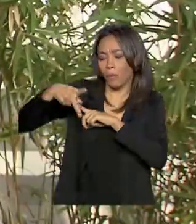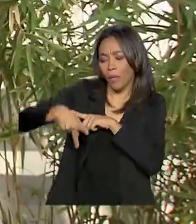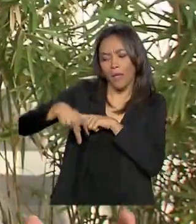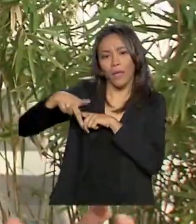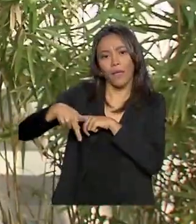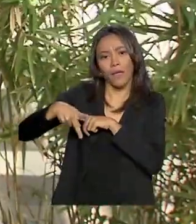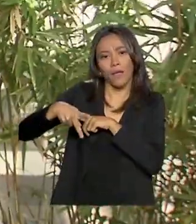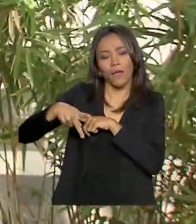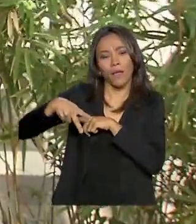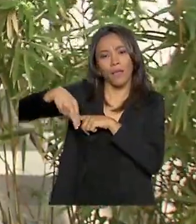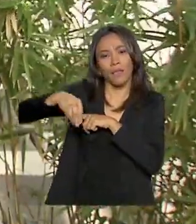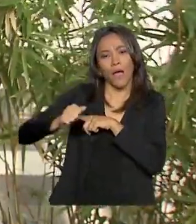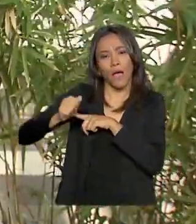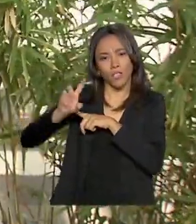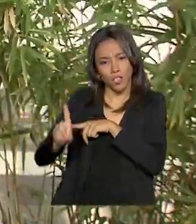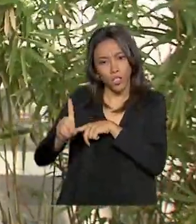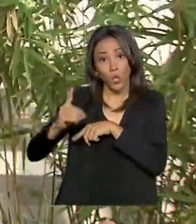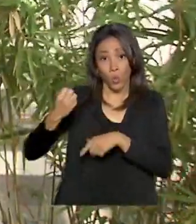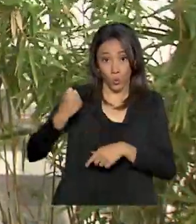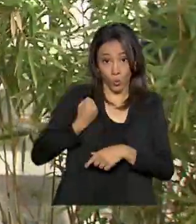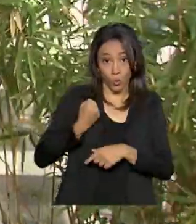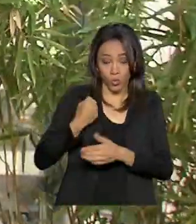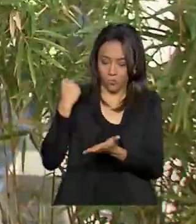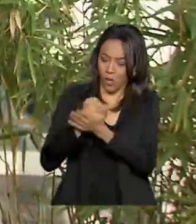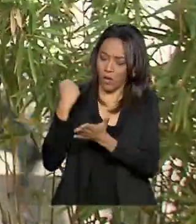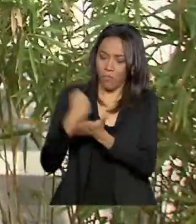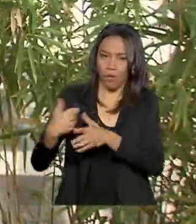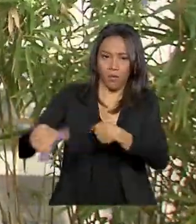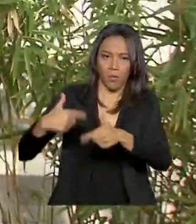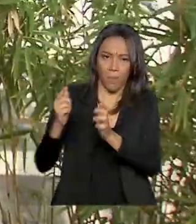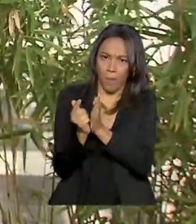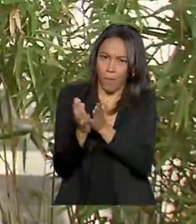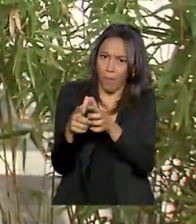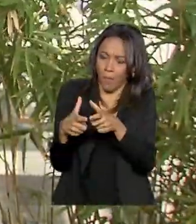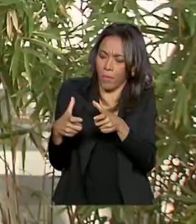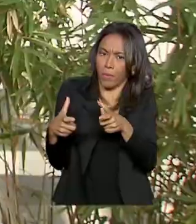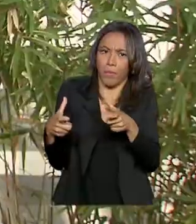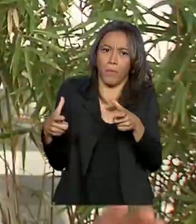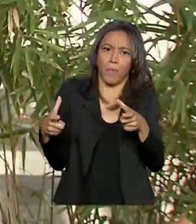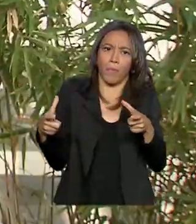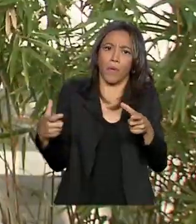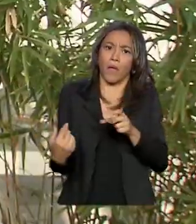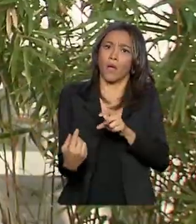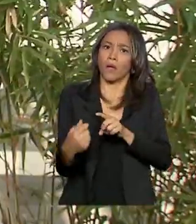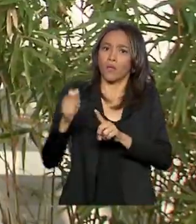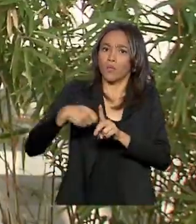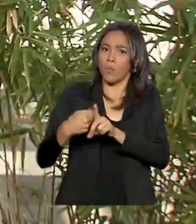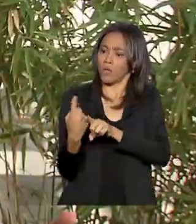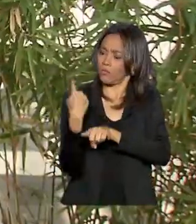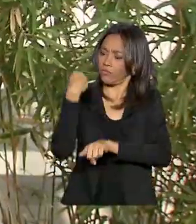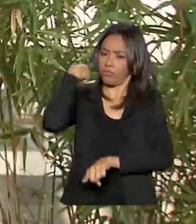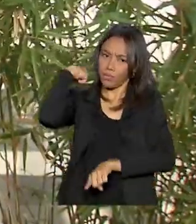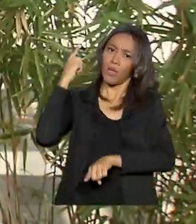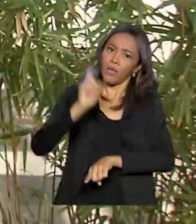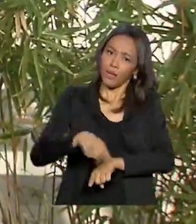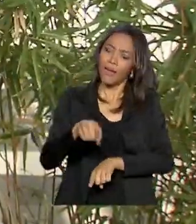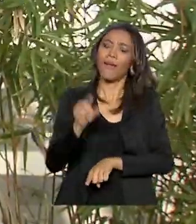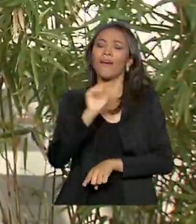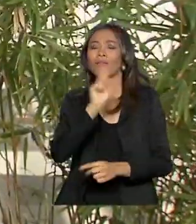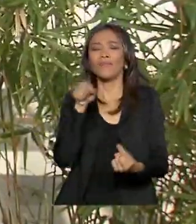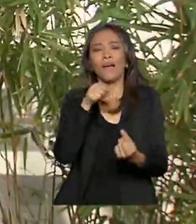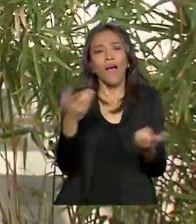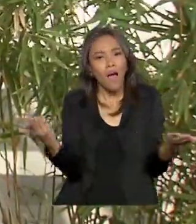que mostra que o número de carteiras assinadas aumentou nos últimos meses e já é uma tendência muito grande de reinserção